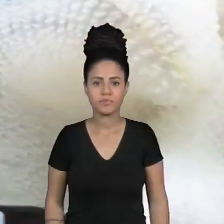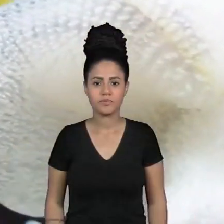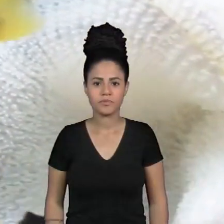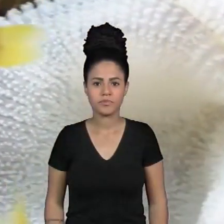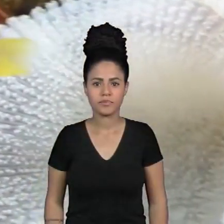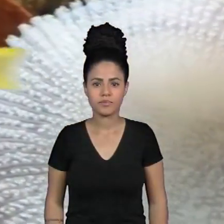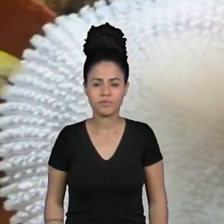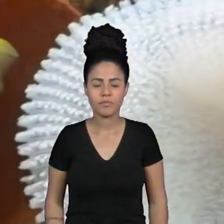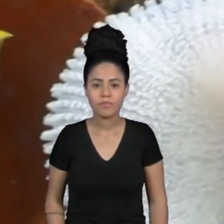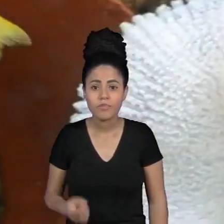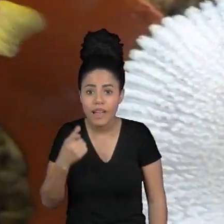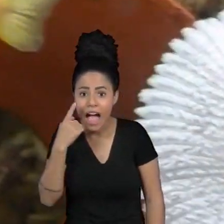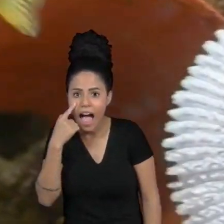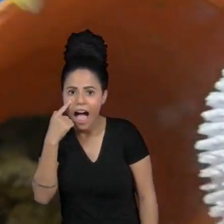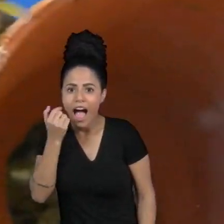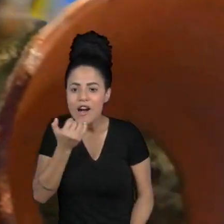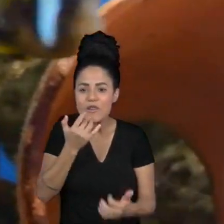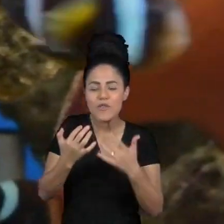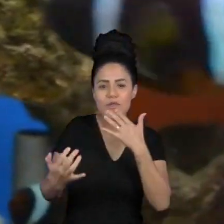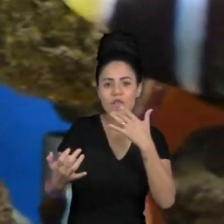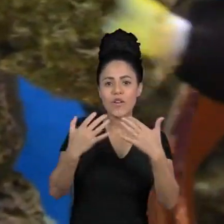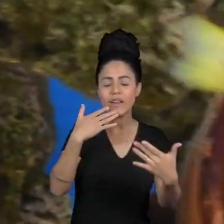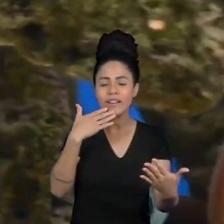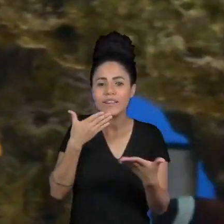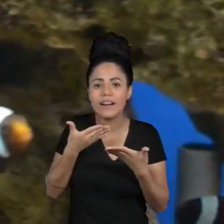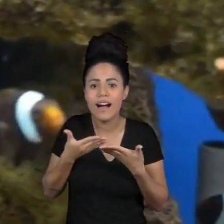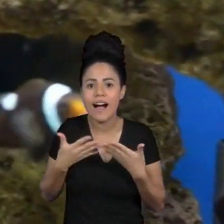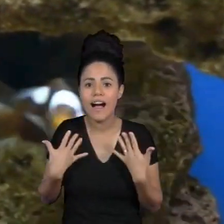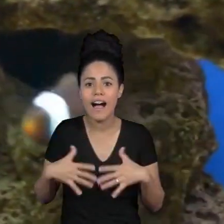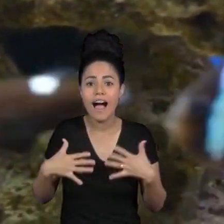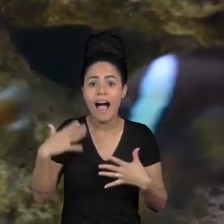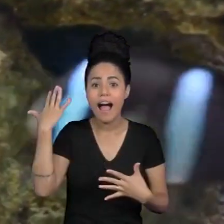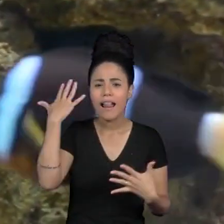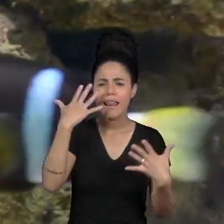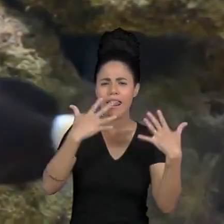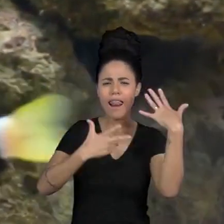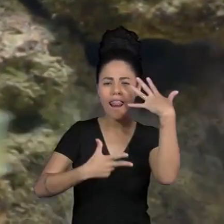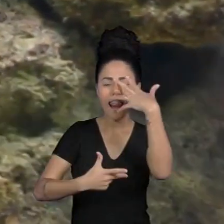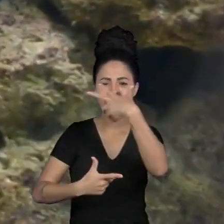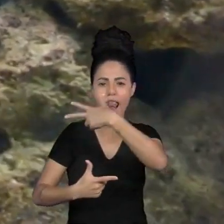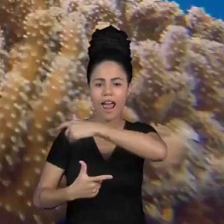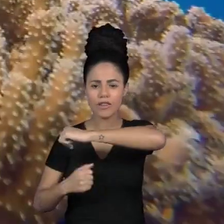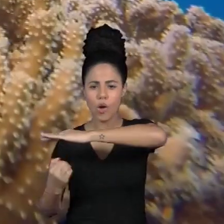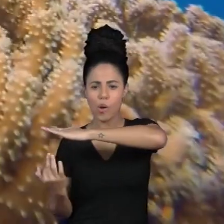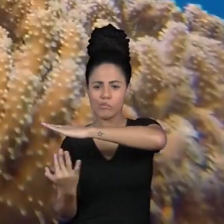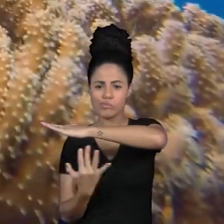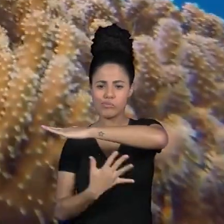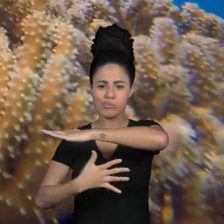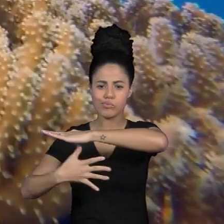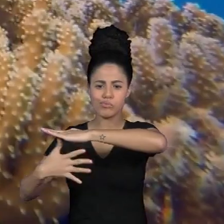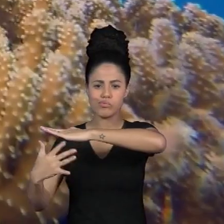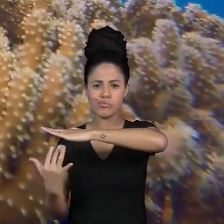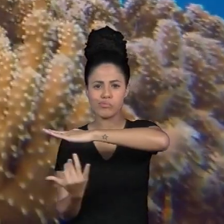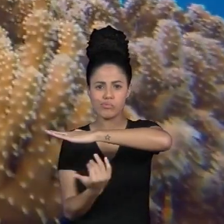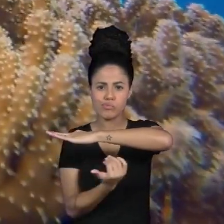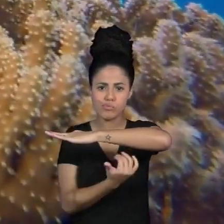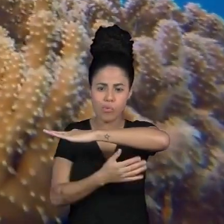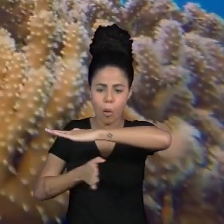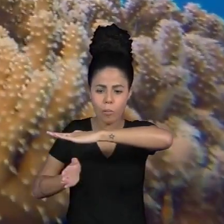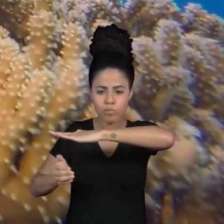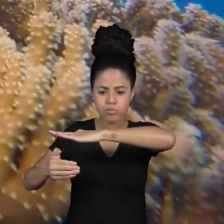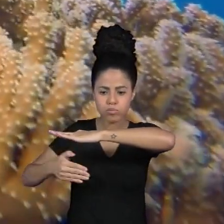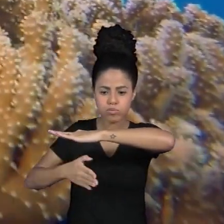Misteriosos coloridos fascinantes os corais são seres vivos que habitam o fundo do mar e